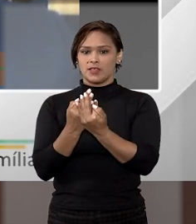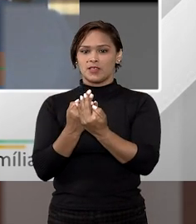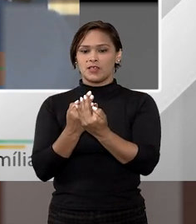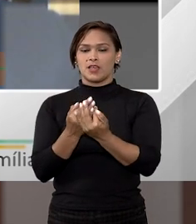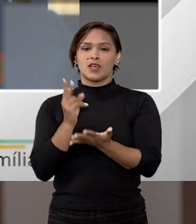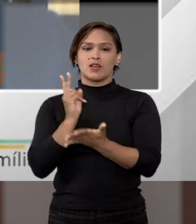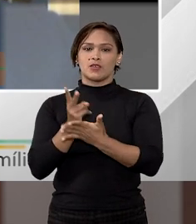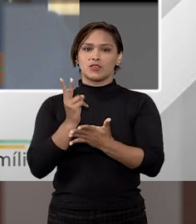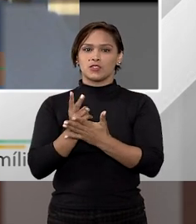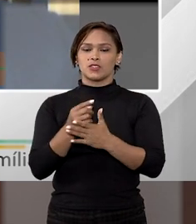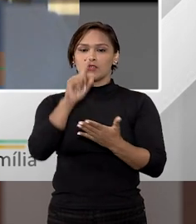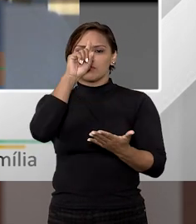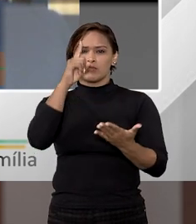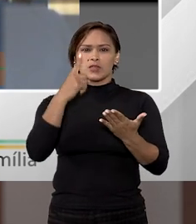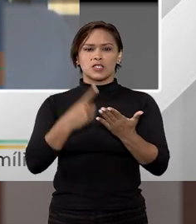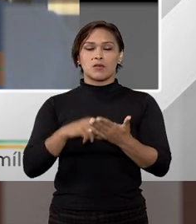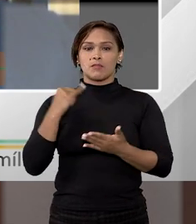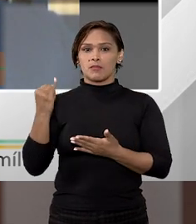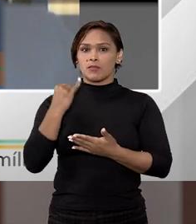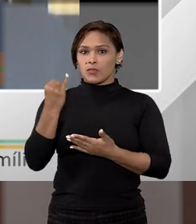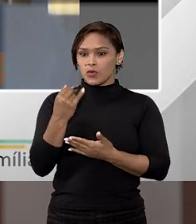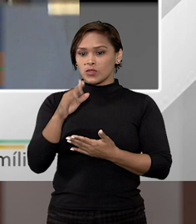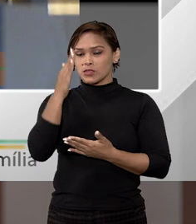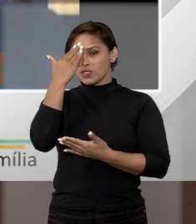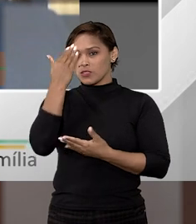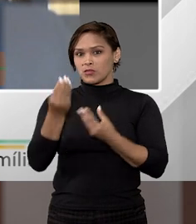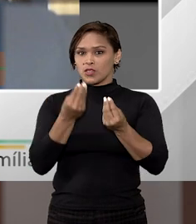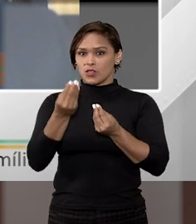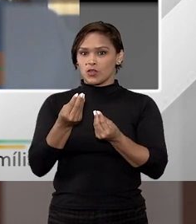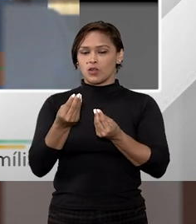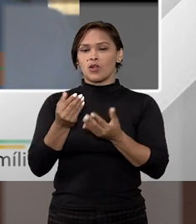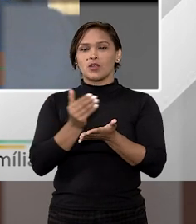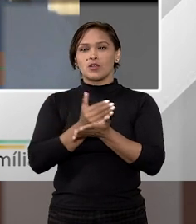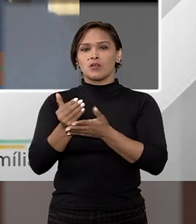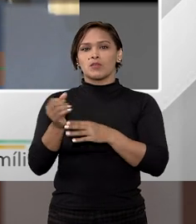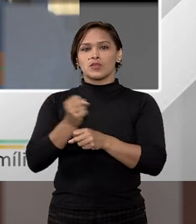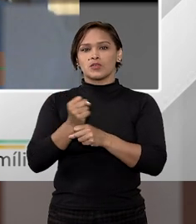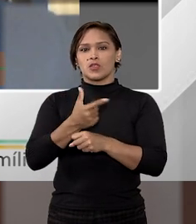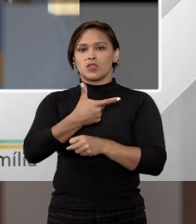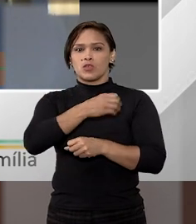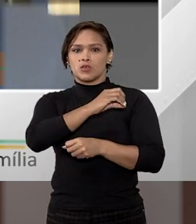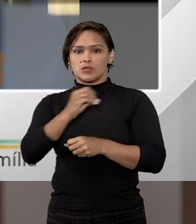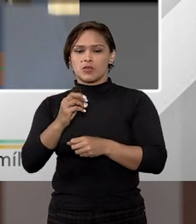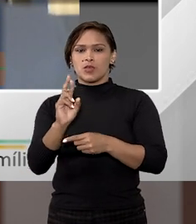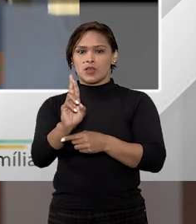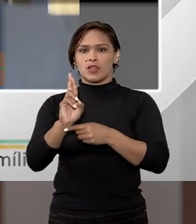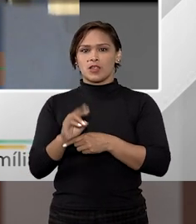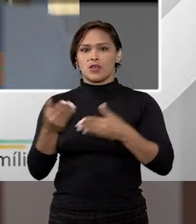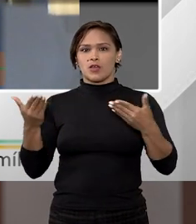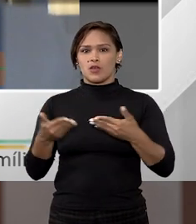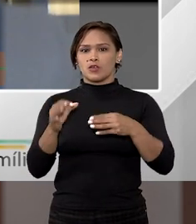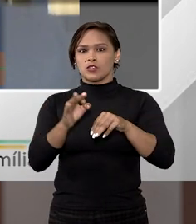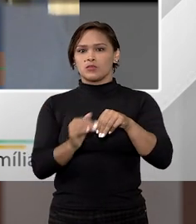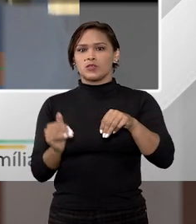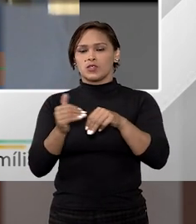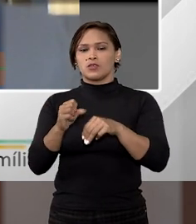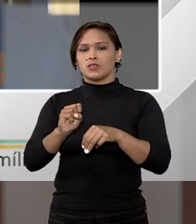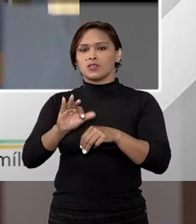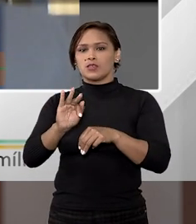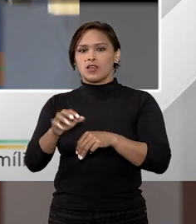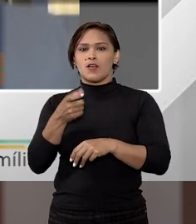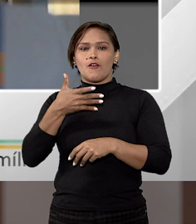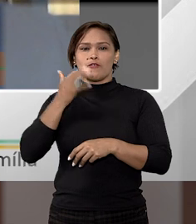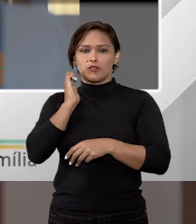lavada. Inclusive, teve uma decisão muito importante nesse sentido ali no começo dos anos 2000 relatada pelo hoje ministro do Supremo Tribunal